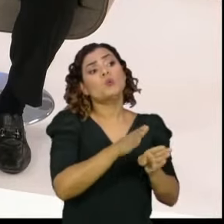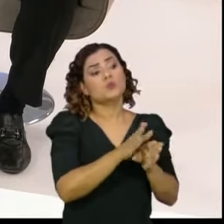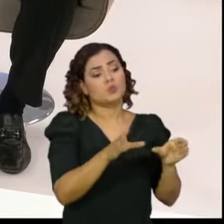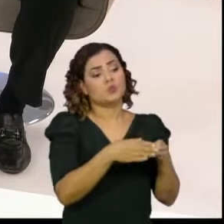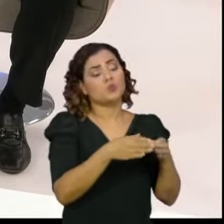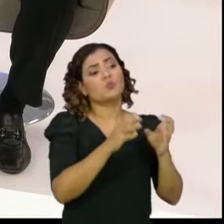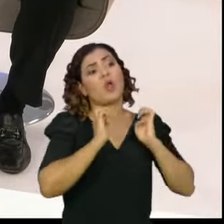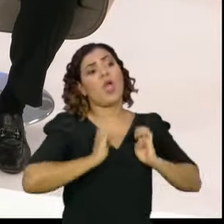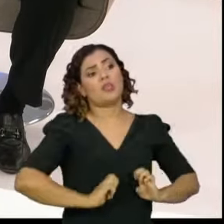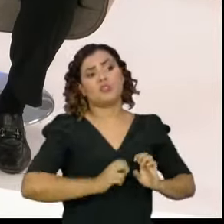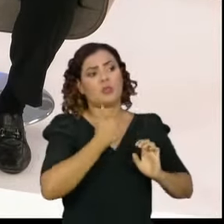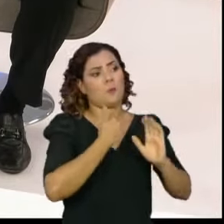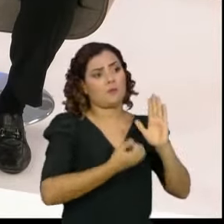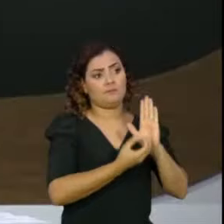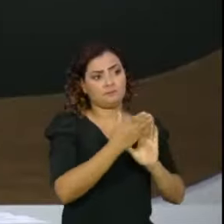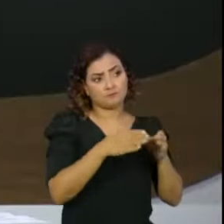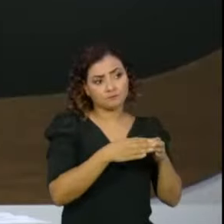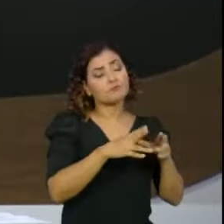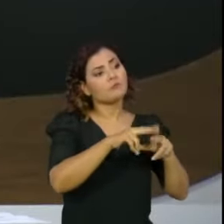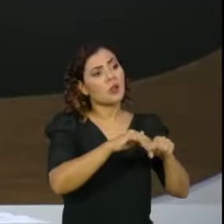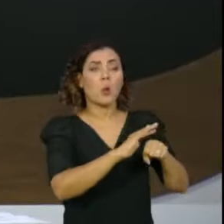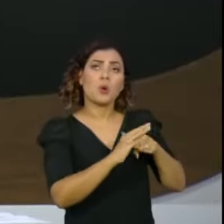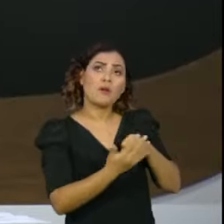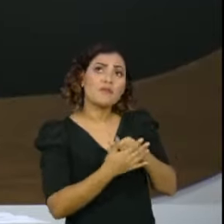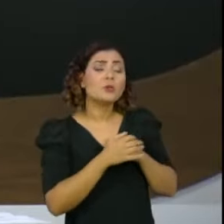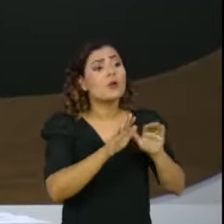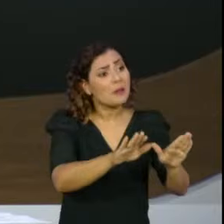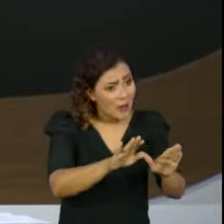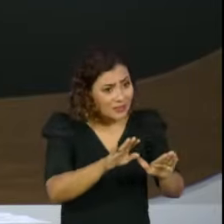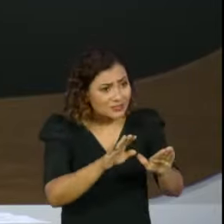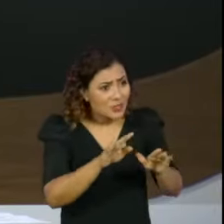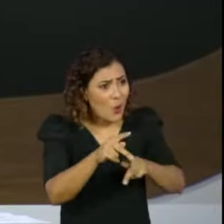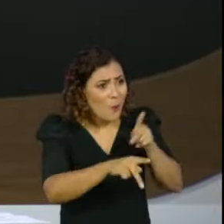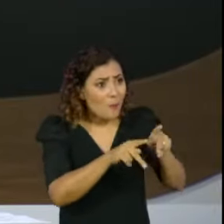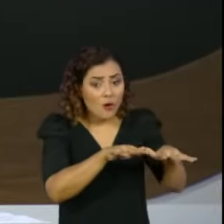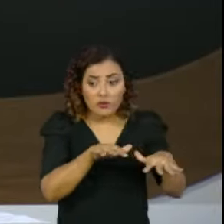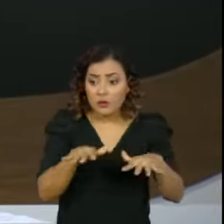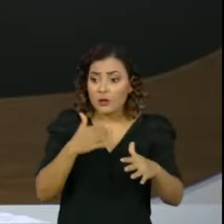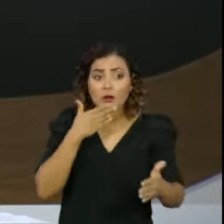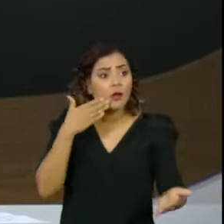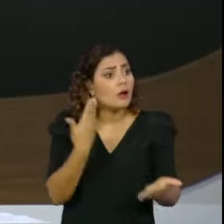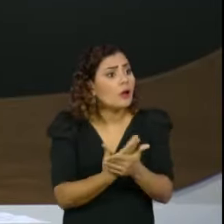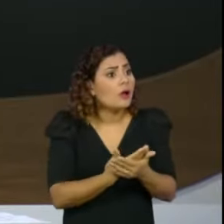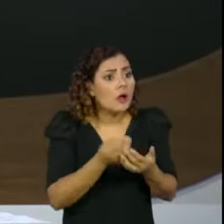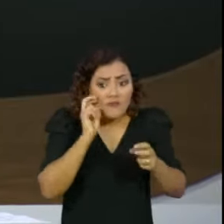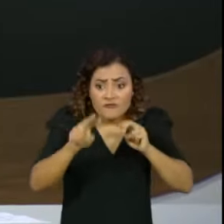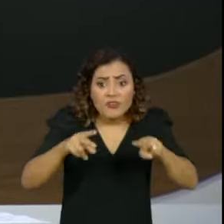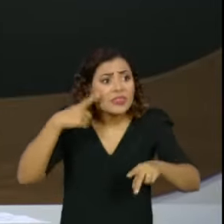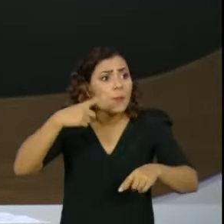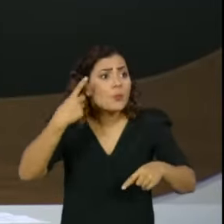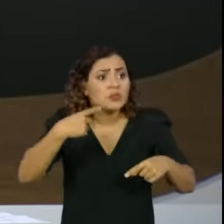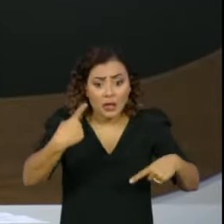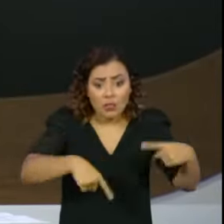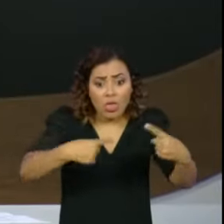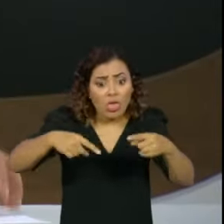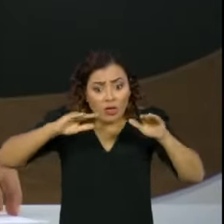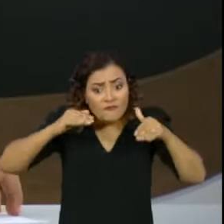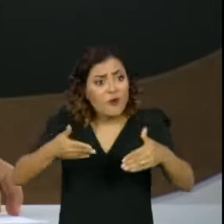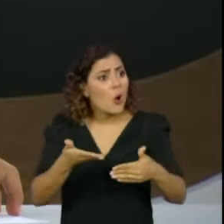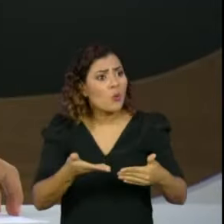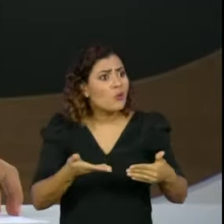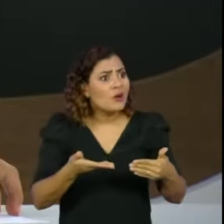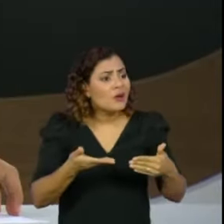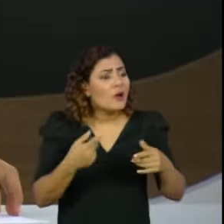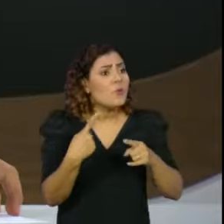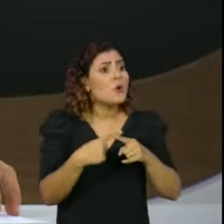funcionar por razões da pandemia, mas a população fica estarrecida ao ver os deputados se dedicando a isso porque um